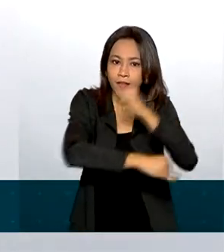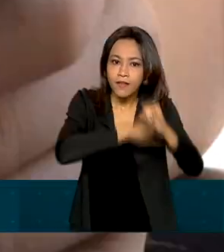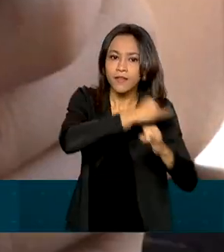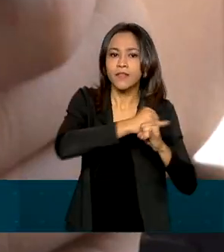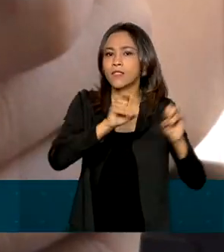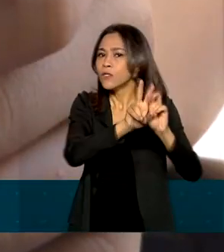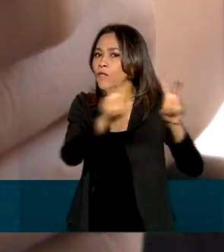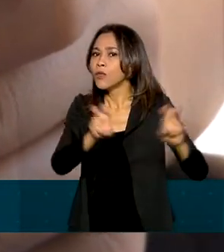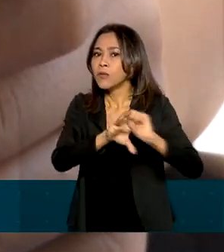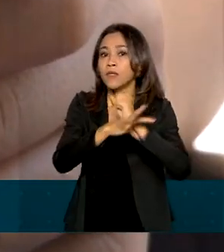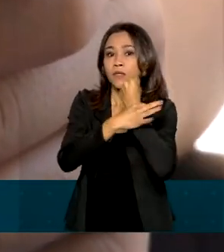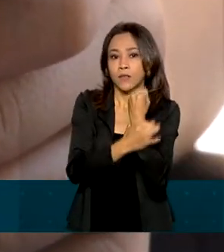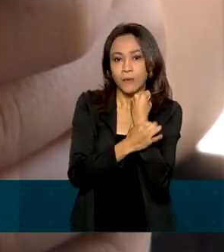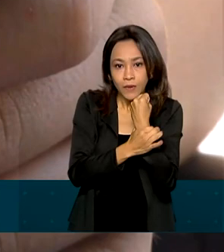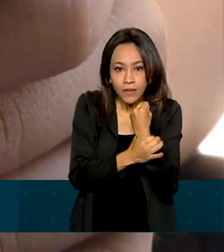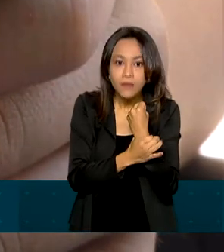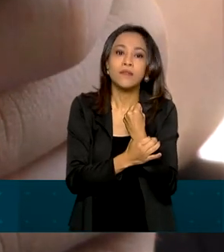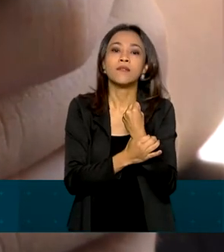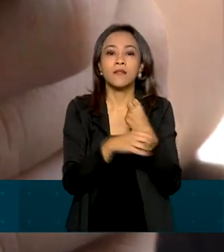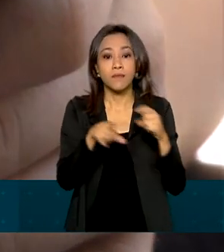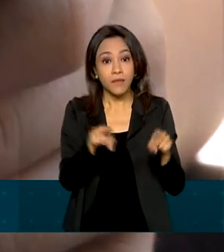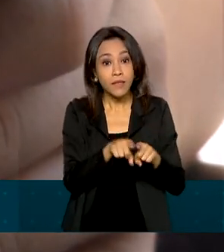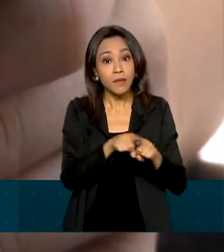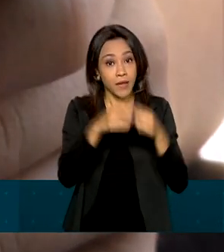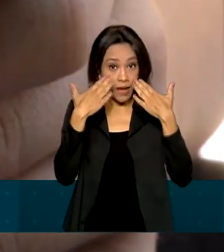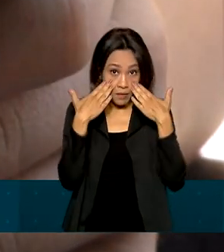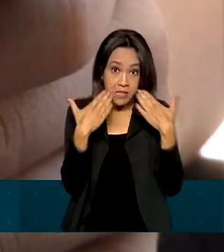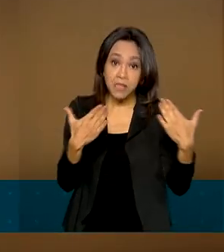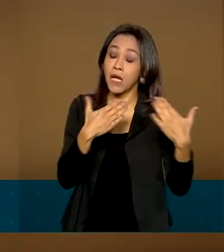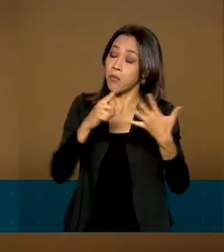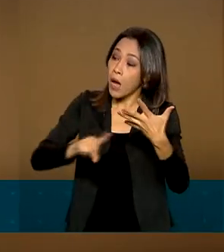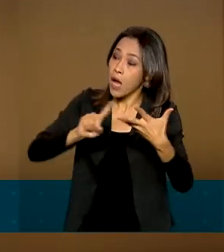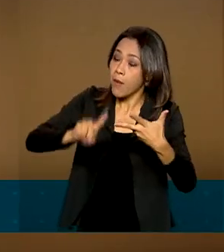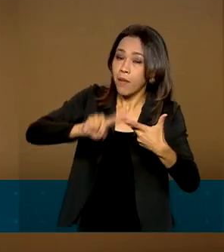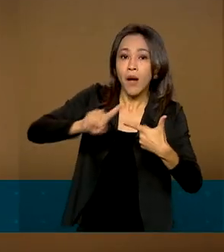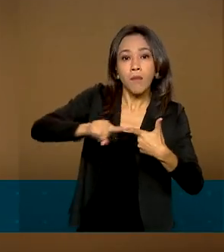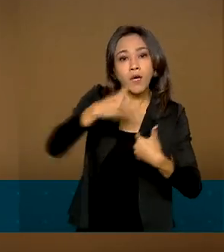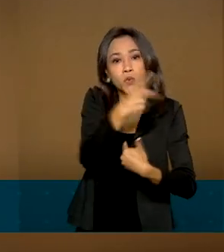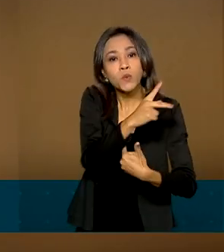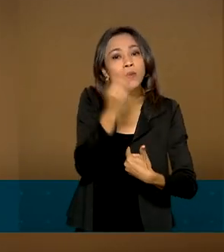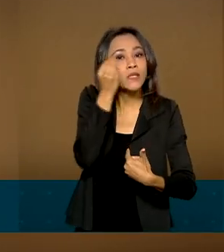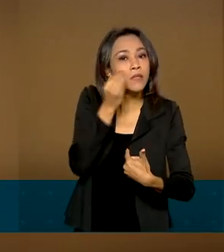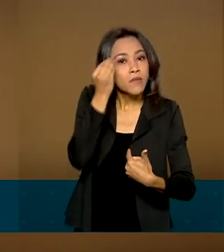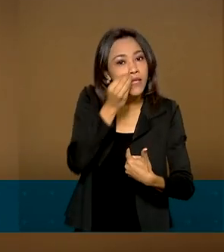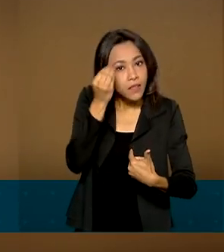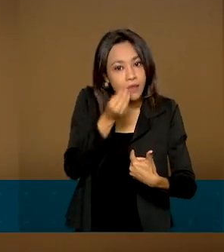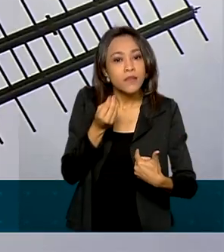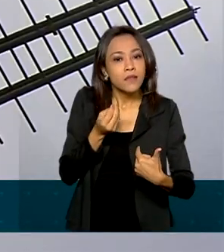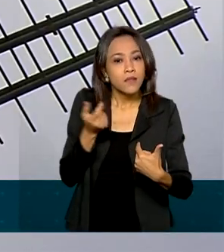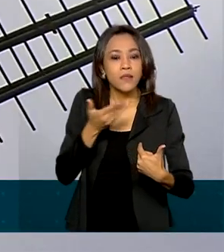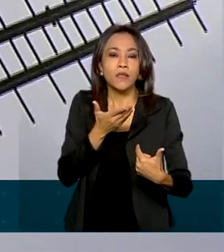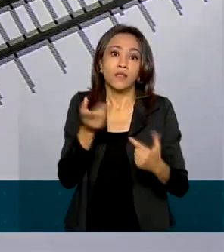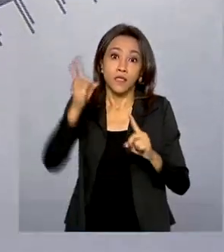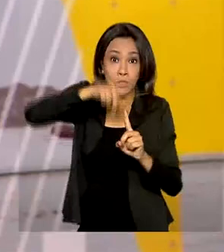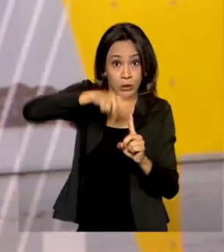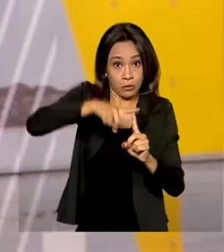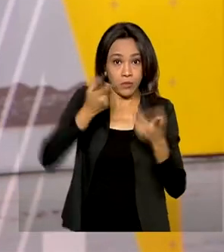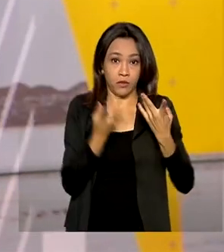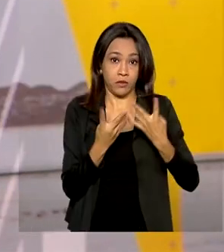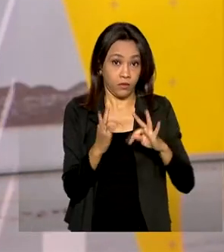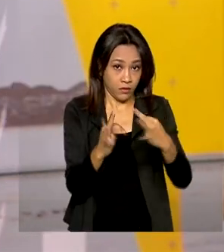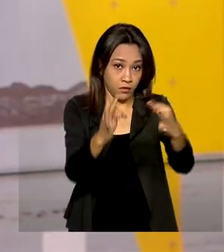segurança e na área de data center, e apresentaram experiências com esses tipos de tecnologias nos Estados Unidos.